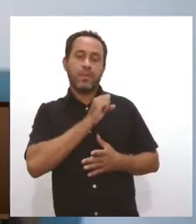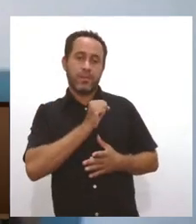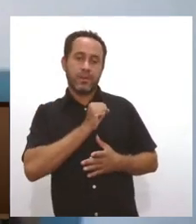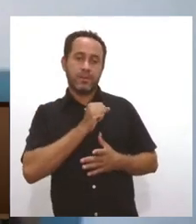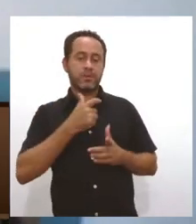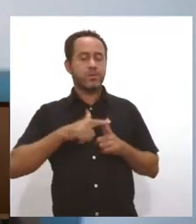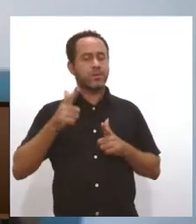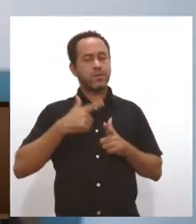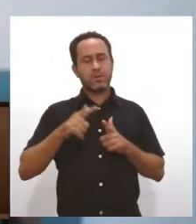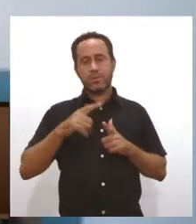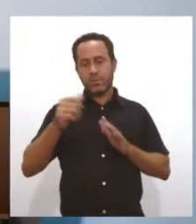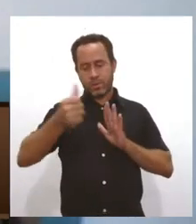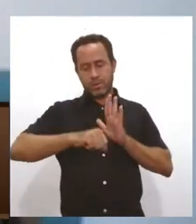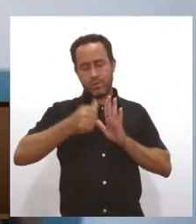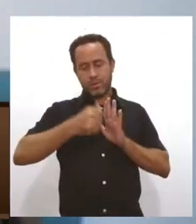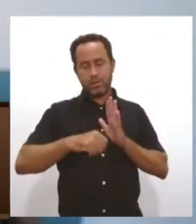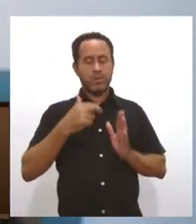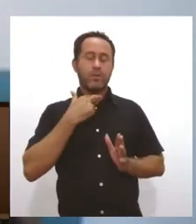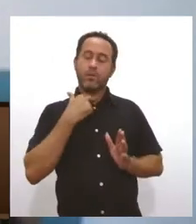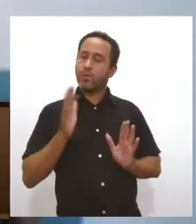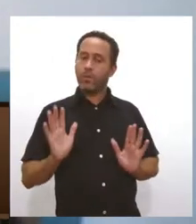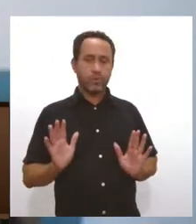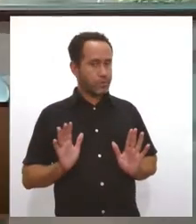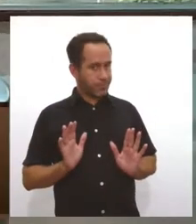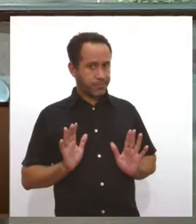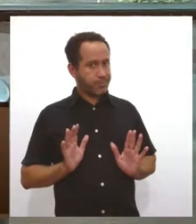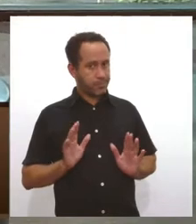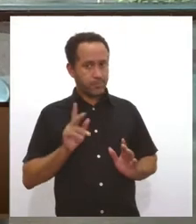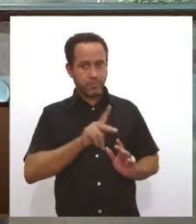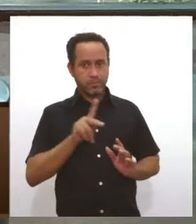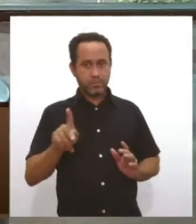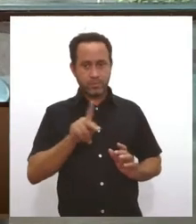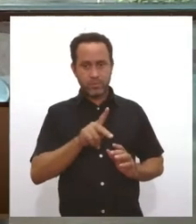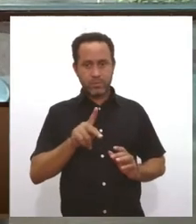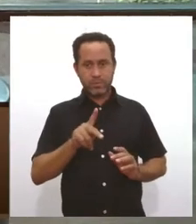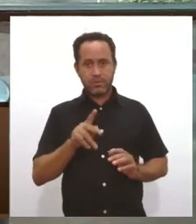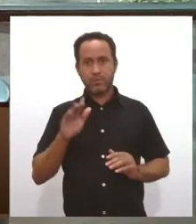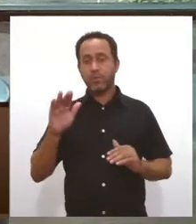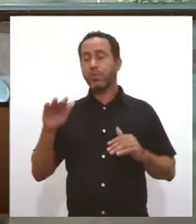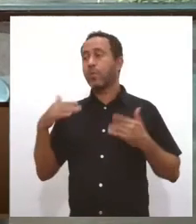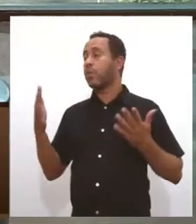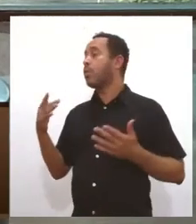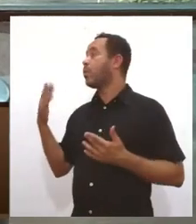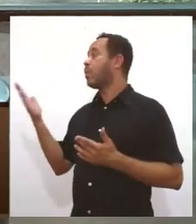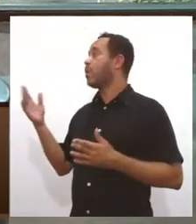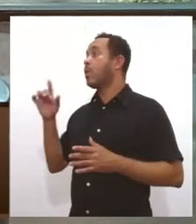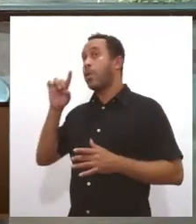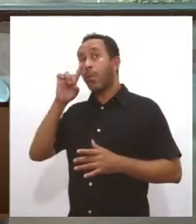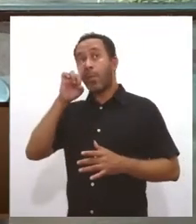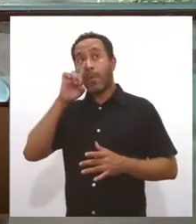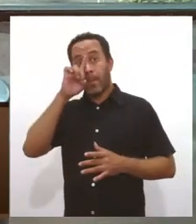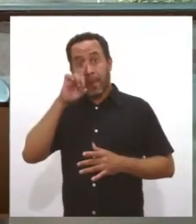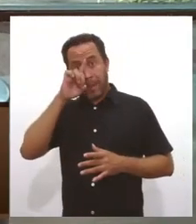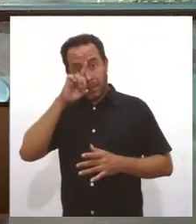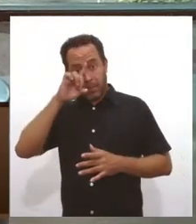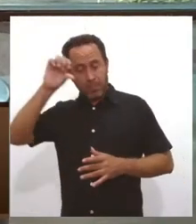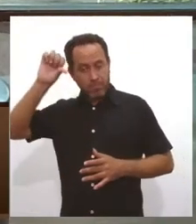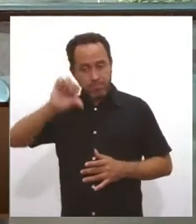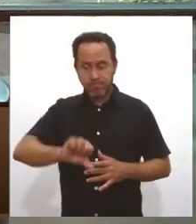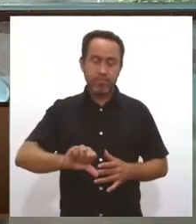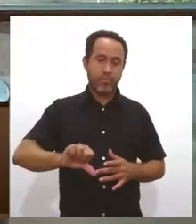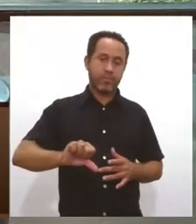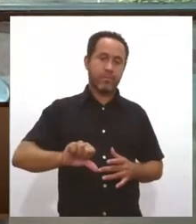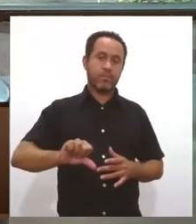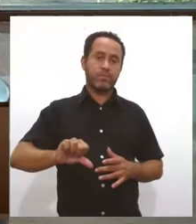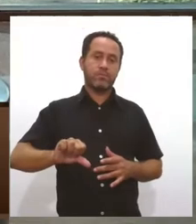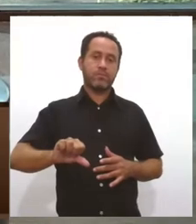tipo de análise, sem nenhum tipo de estudo. Ô, professora Luciana, qual é o maior perigo, quando se fala em